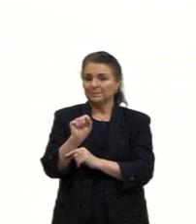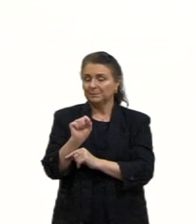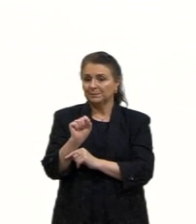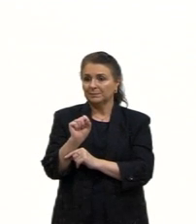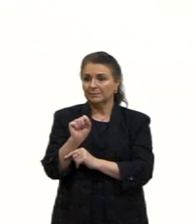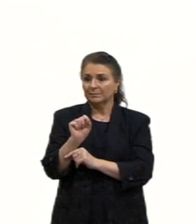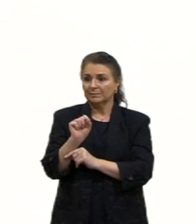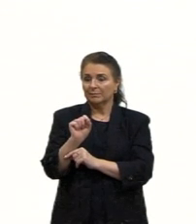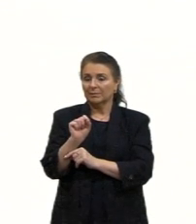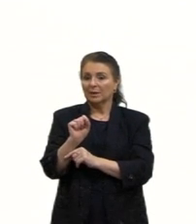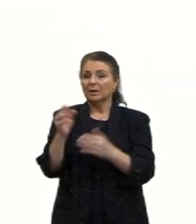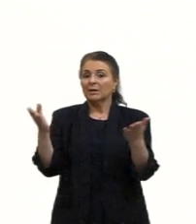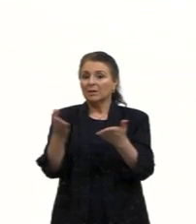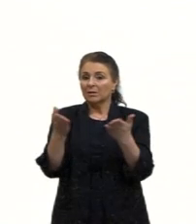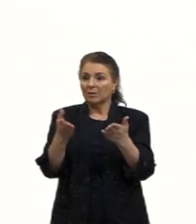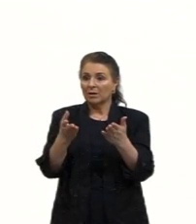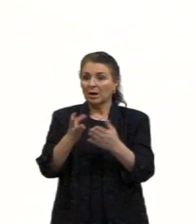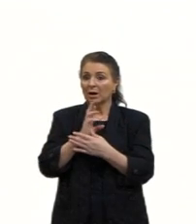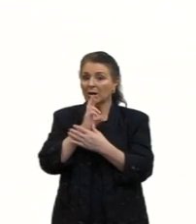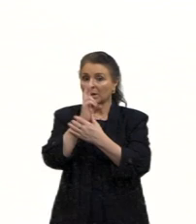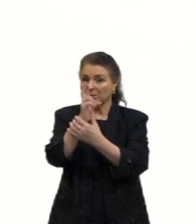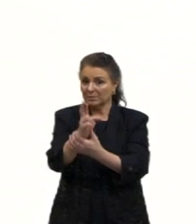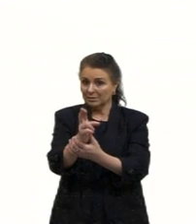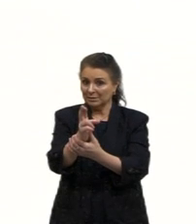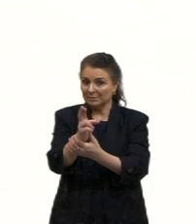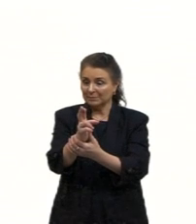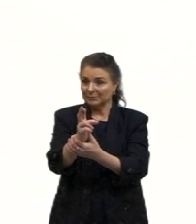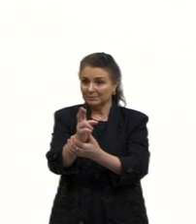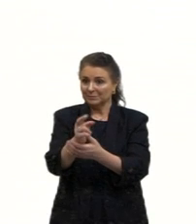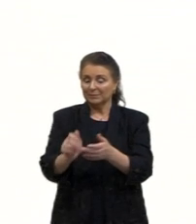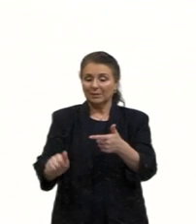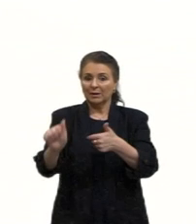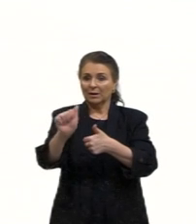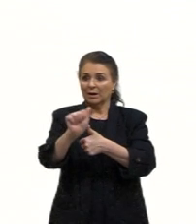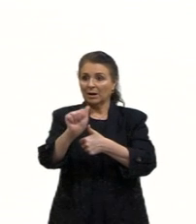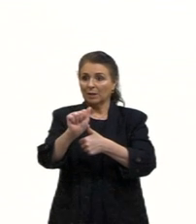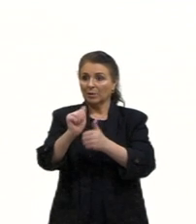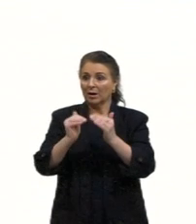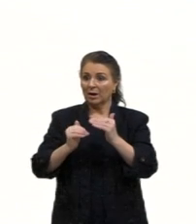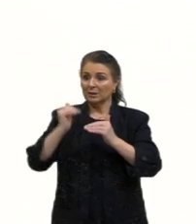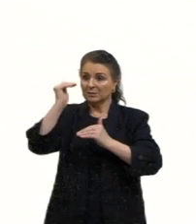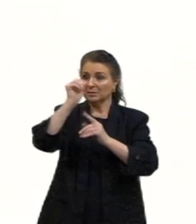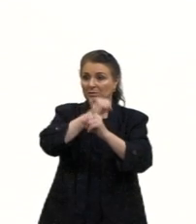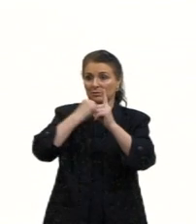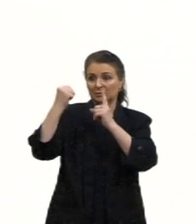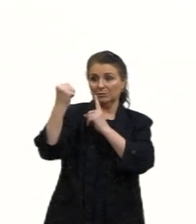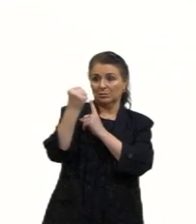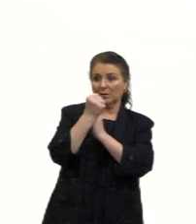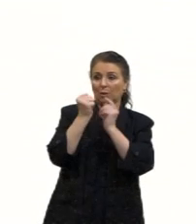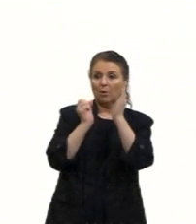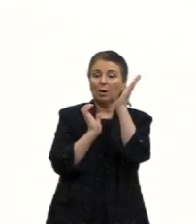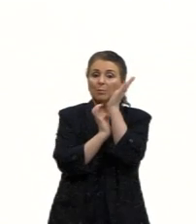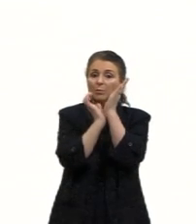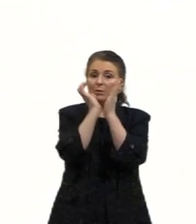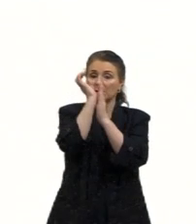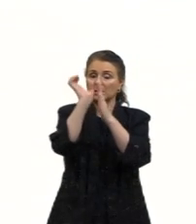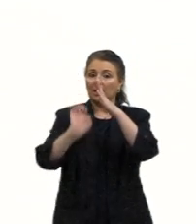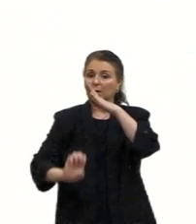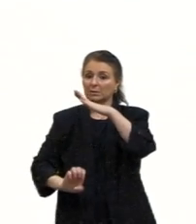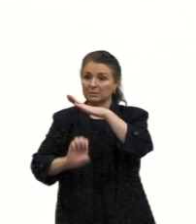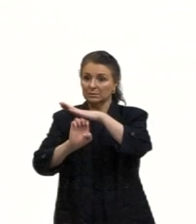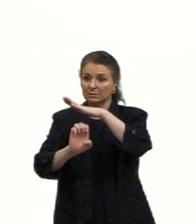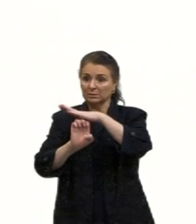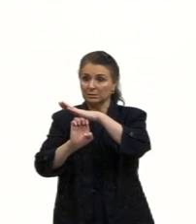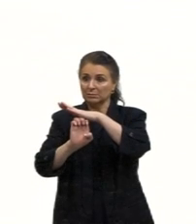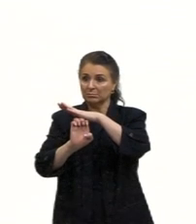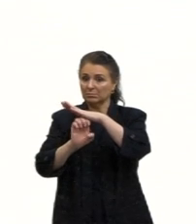vai voltar para a nossa questão. A, ascensão social e burocracia estatal, também não